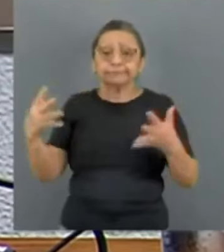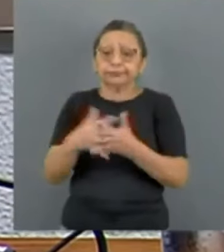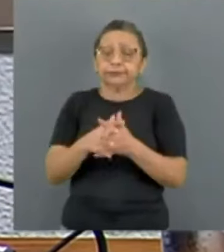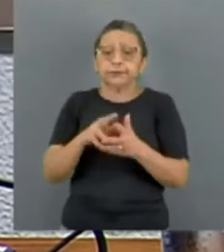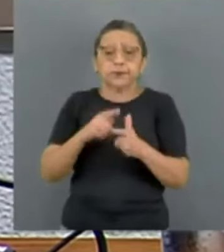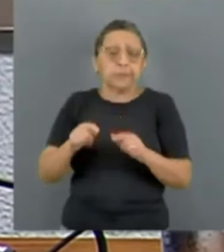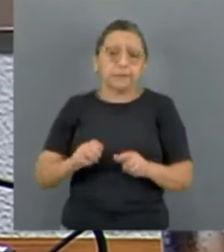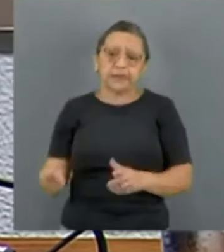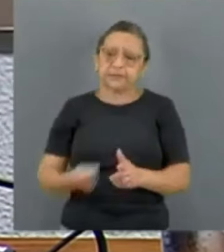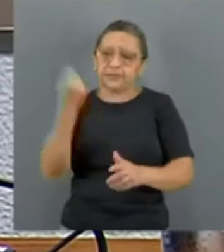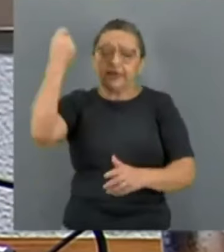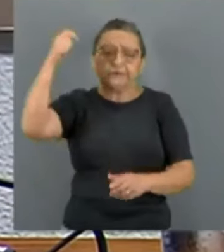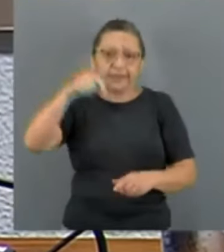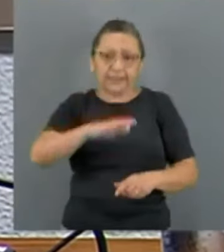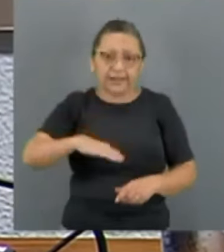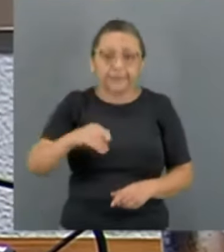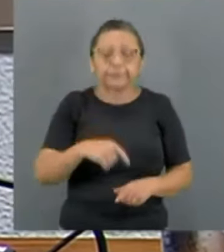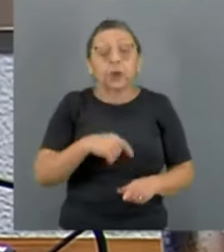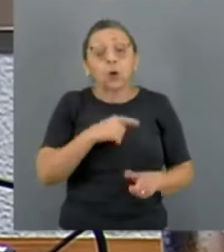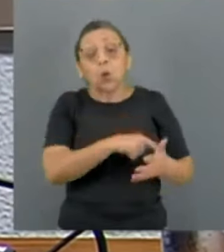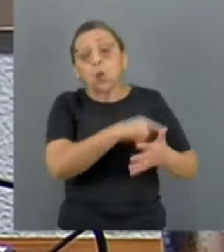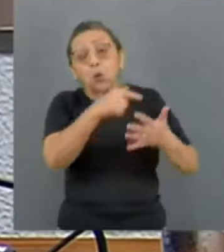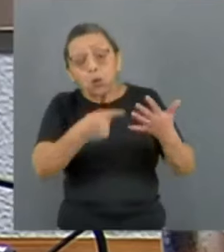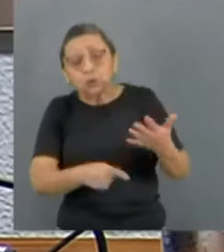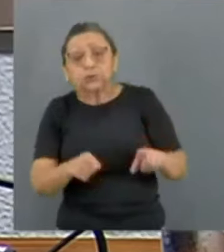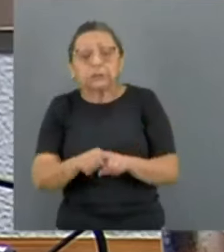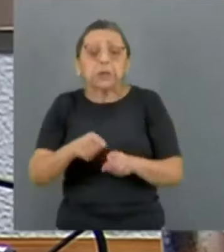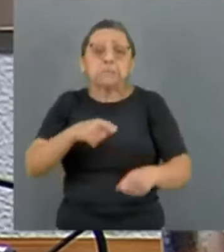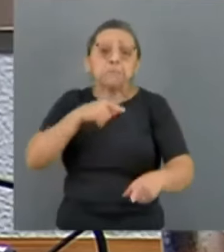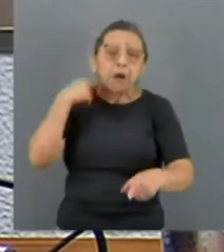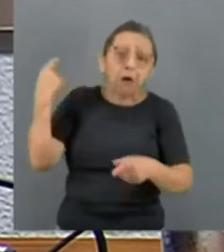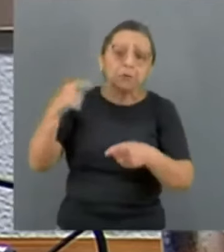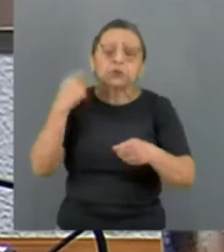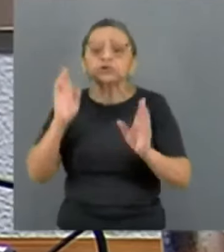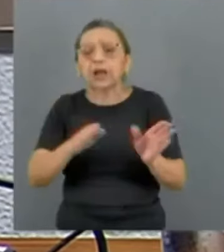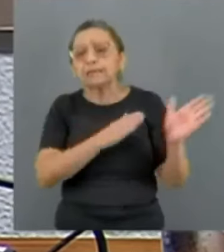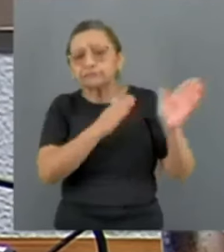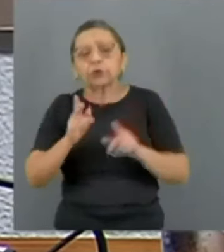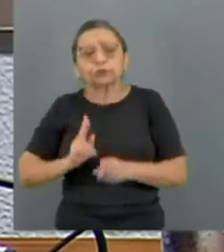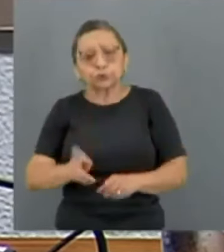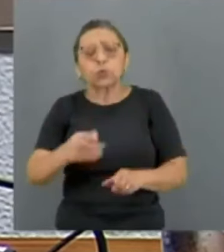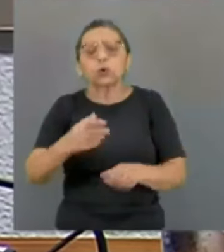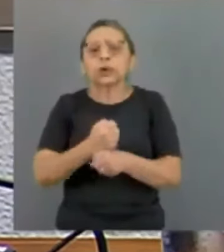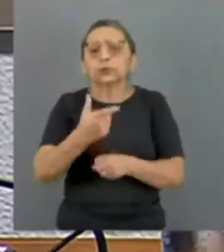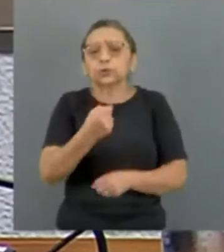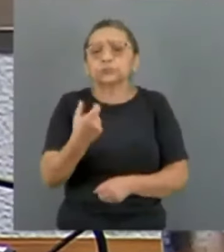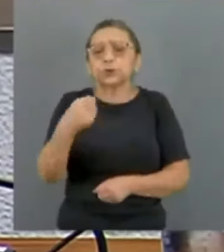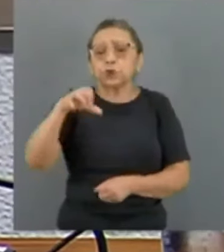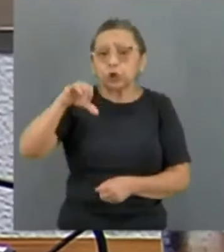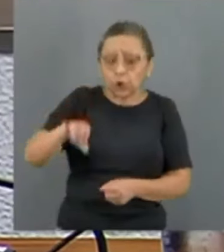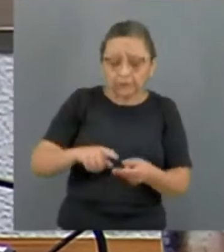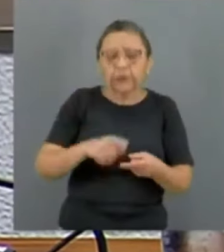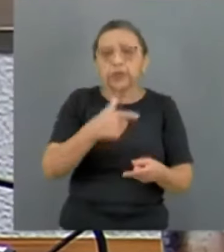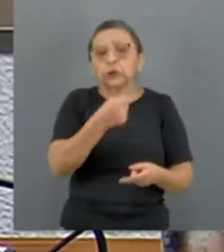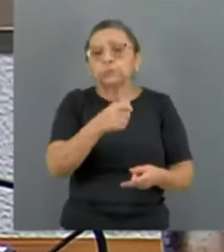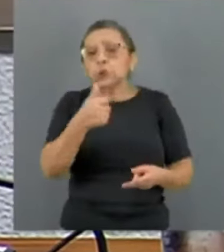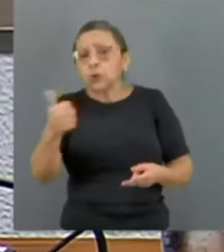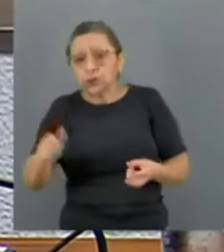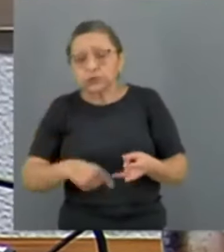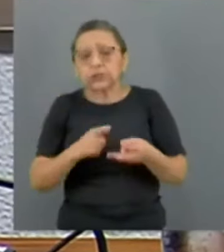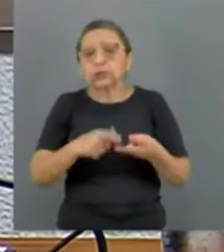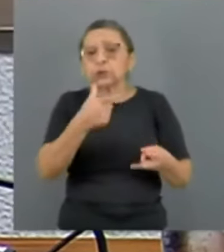território. Outros episódios sangrentos se seguiram em 2009, 2011, 2014 e 2018.